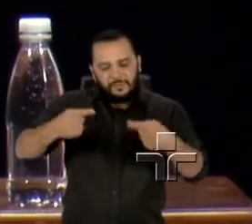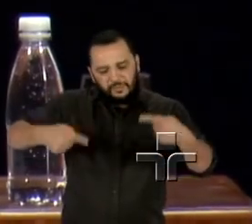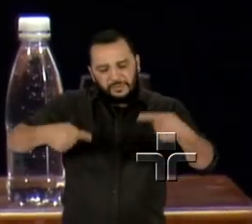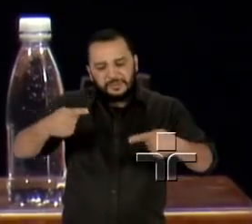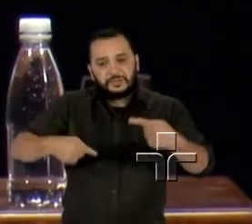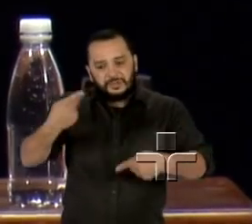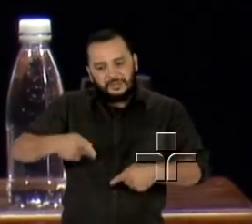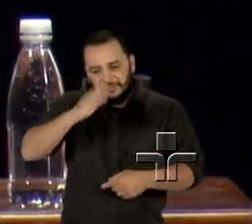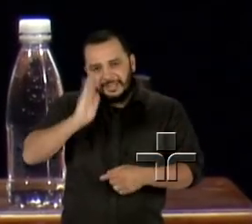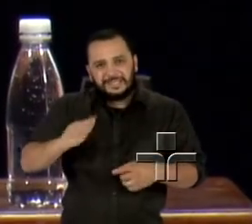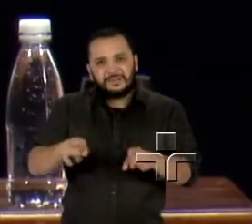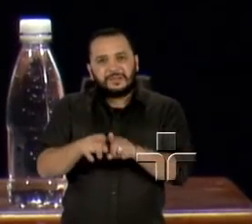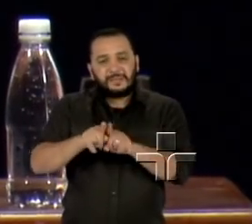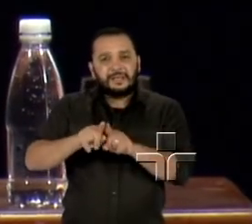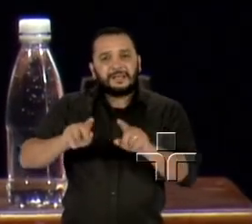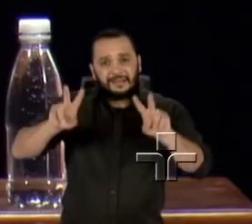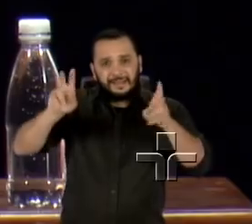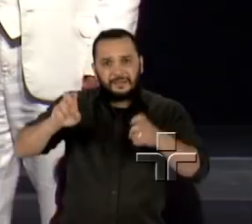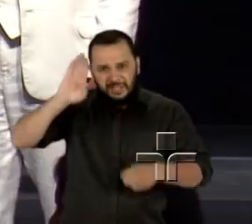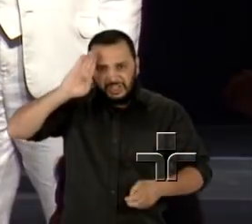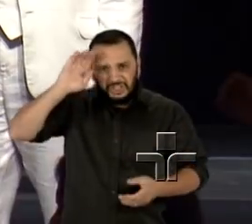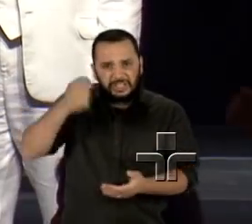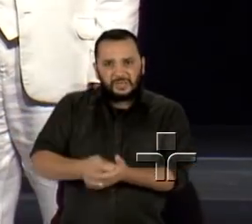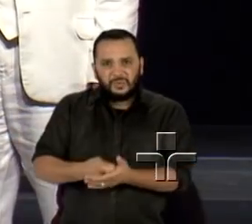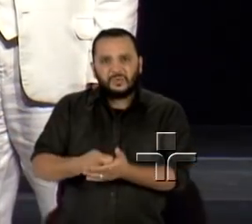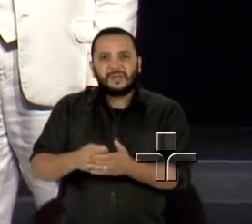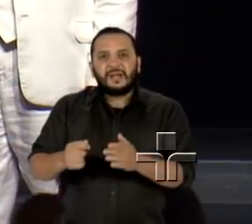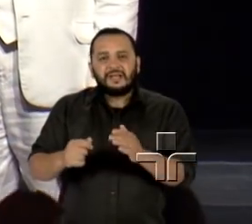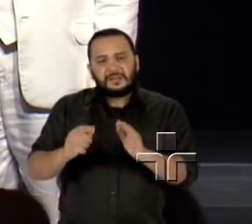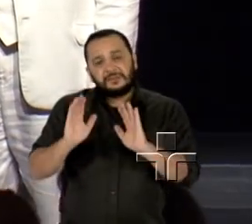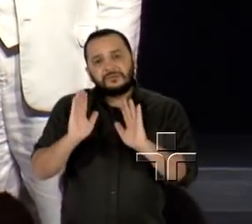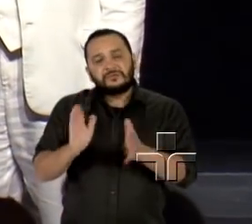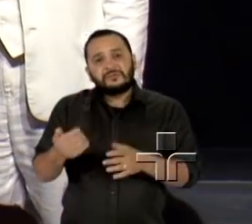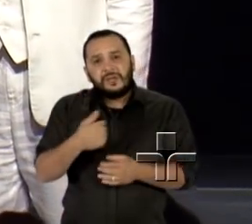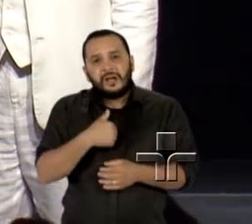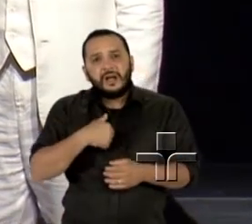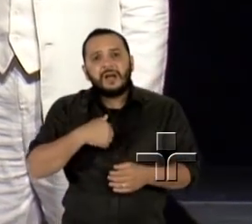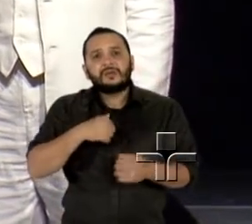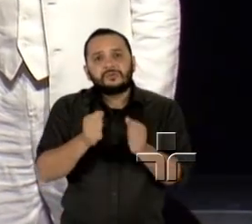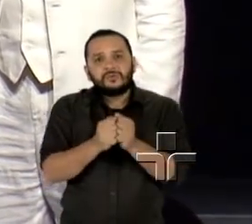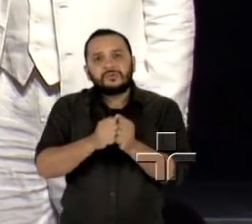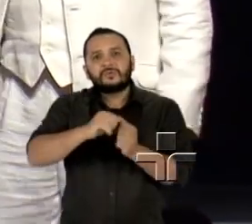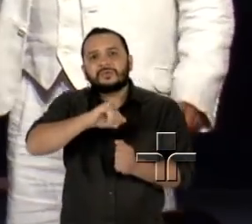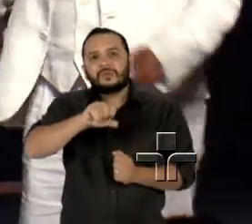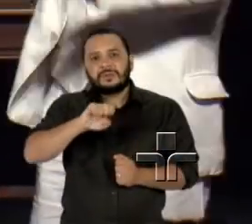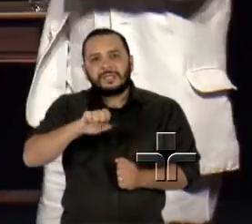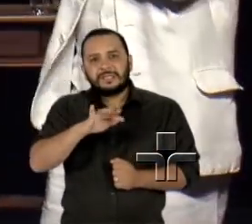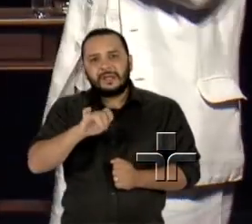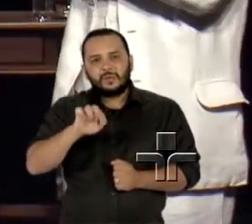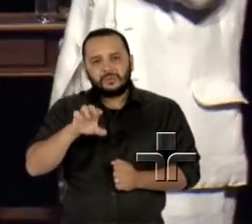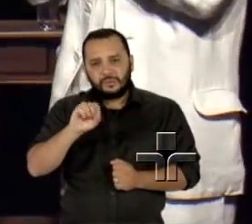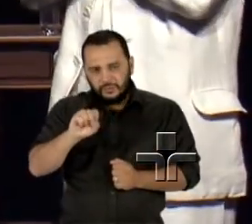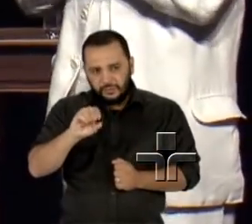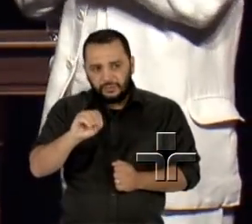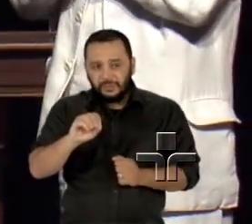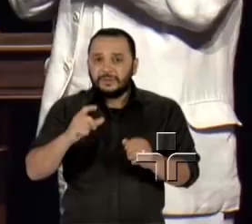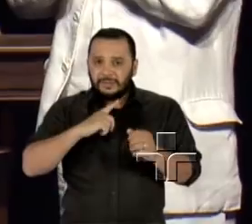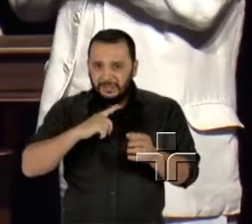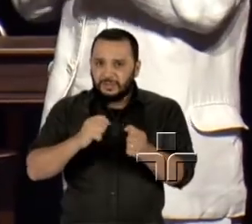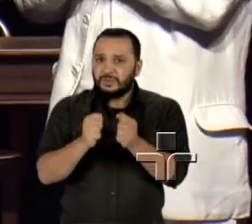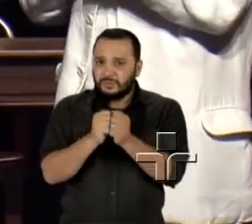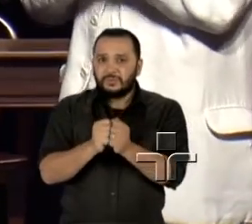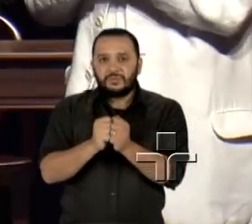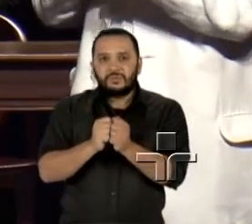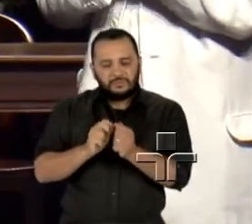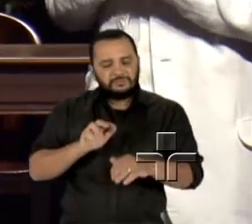sobre ditadura e defendeu o fim da reeleição. Ao lado do dramaturgo José Celso Martinez Correia, disse que estavam reunidos ali em